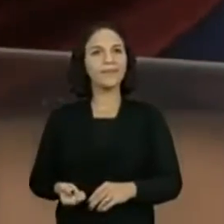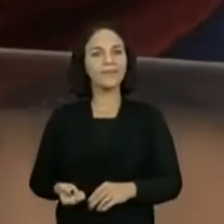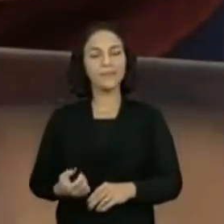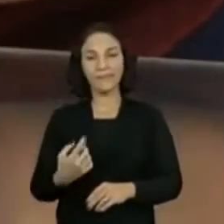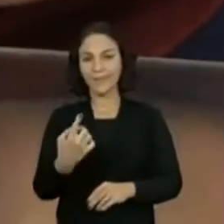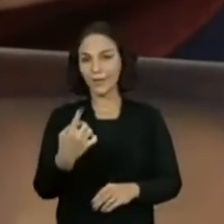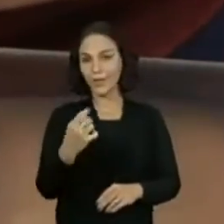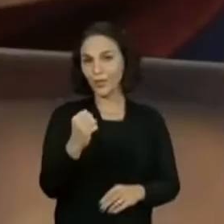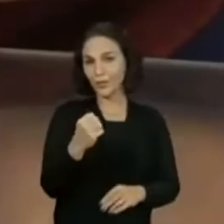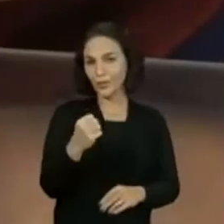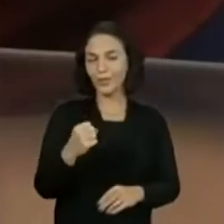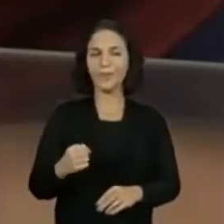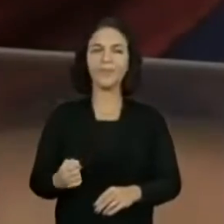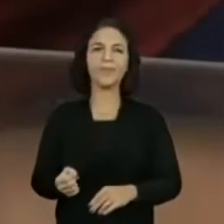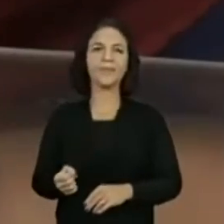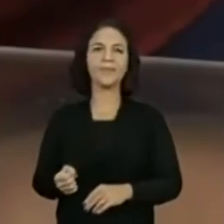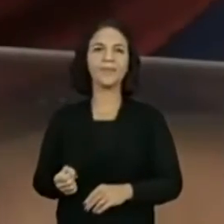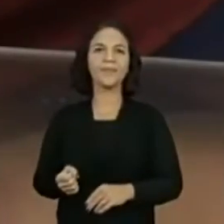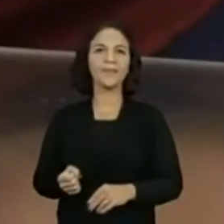dezoito,